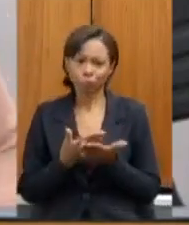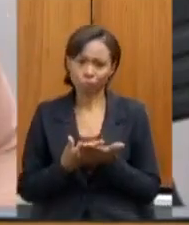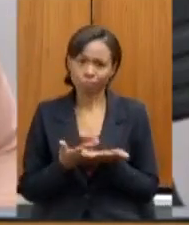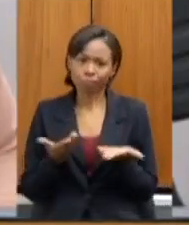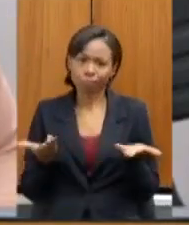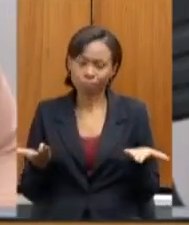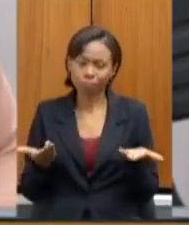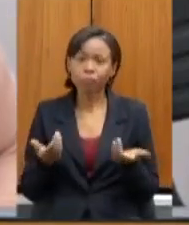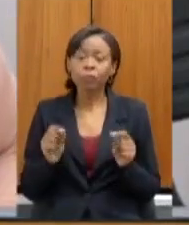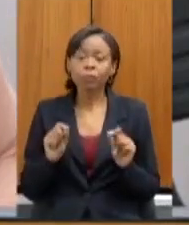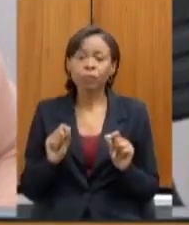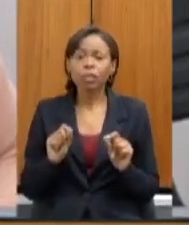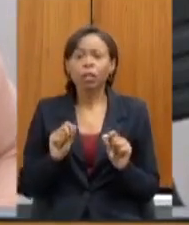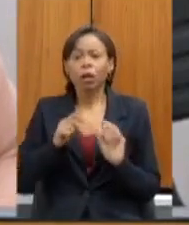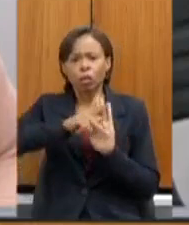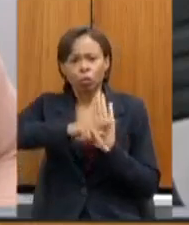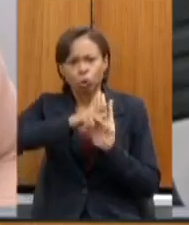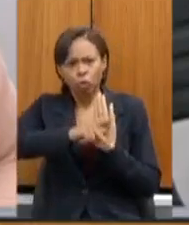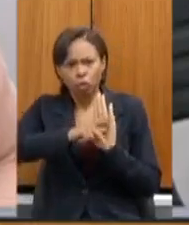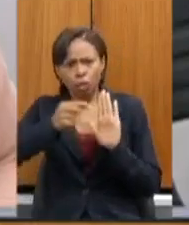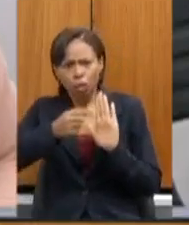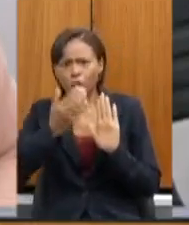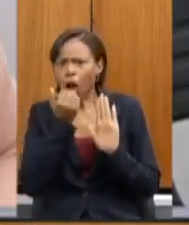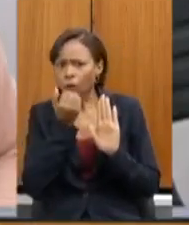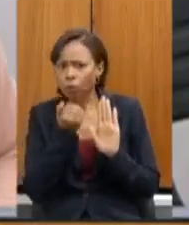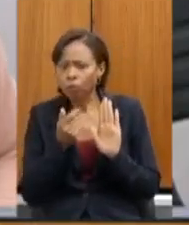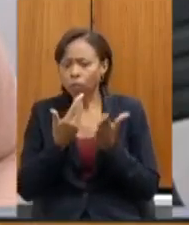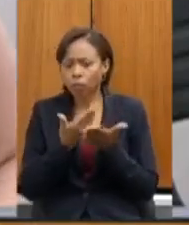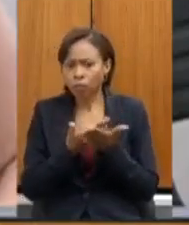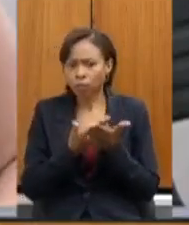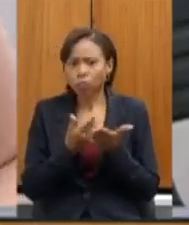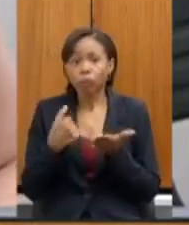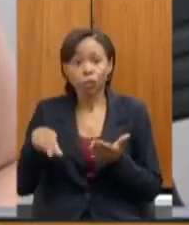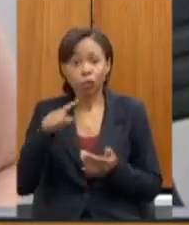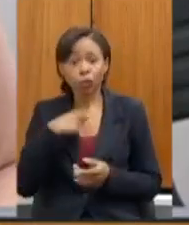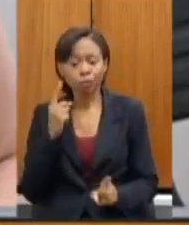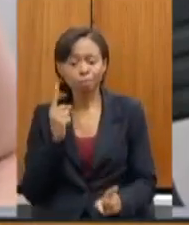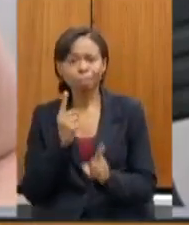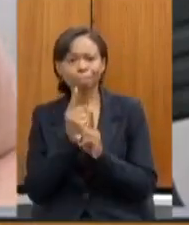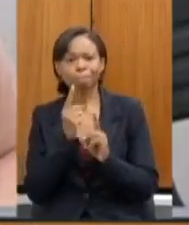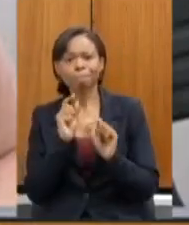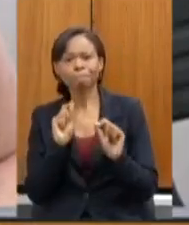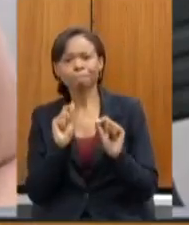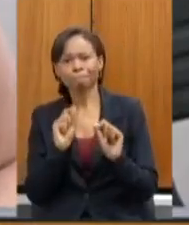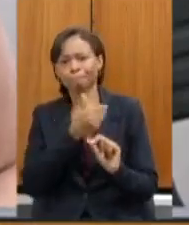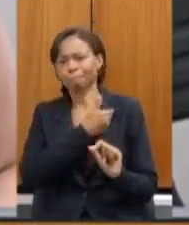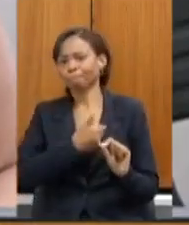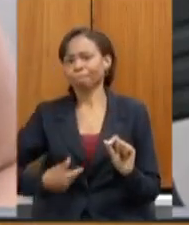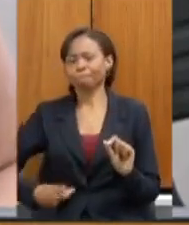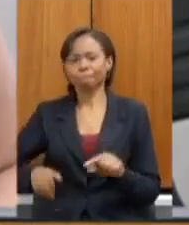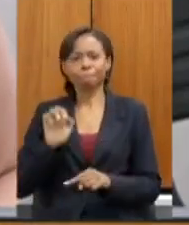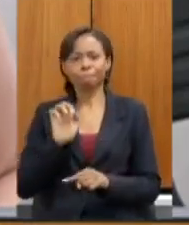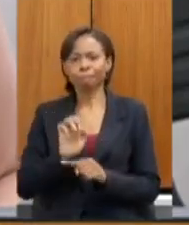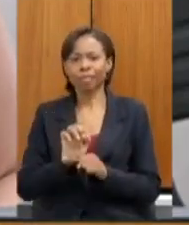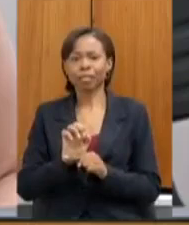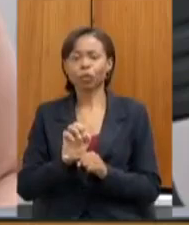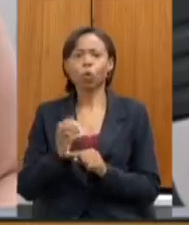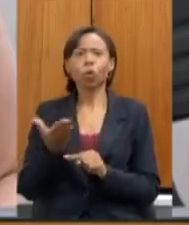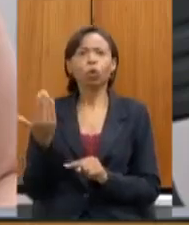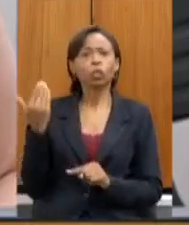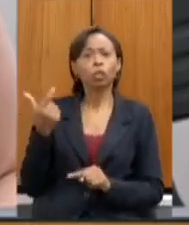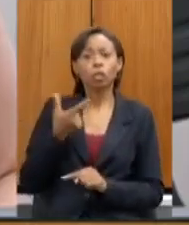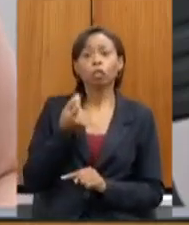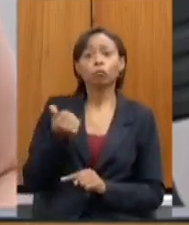do programa de alimentação escolar nós identificamos que o governo do estado fechou o ano de